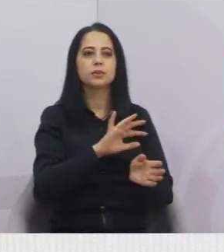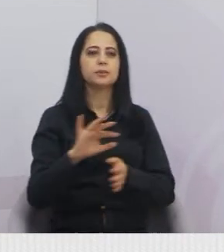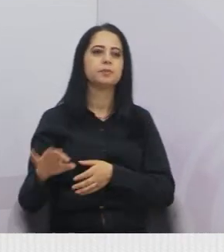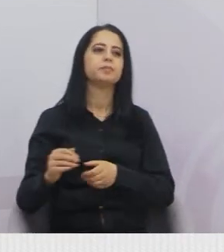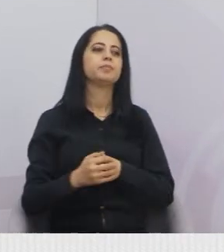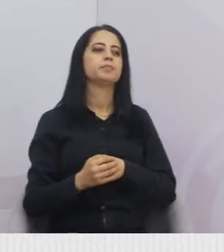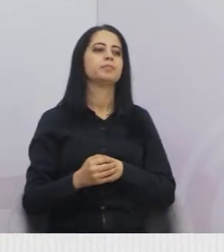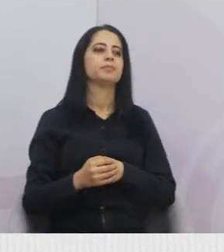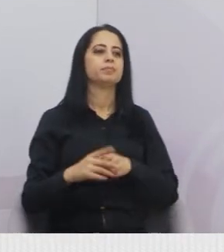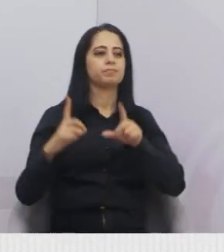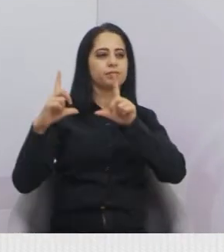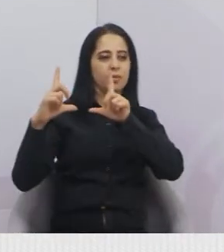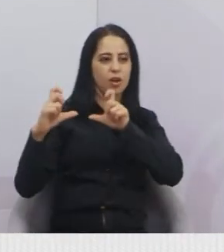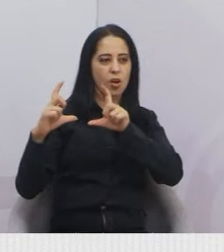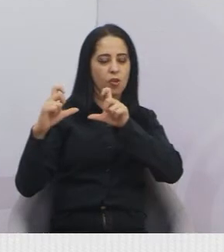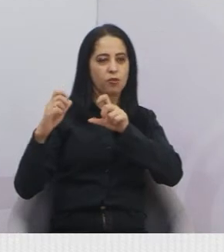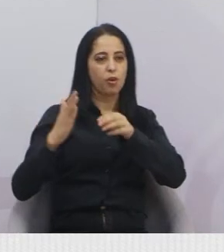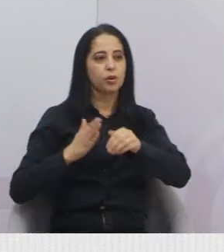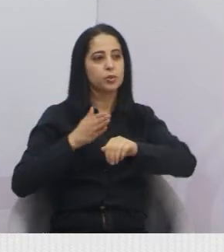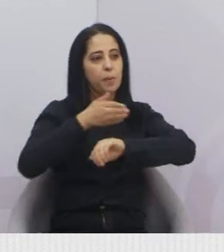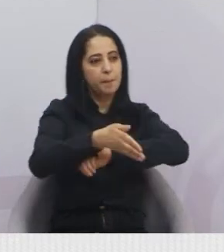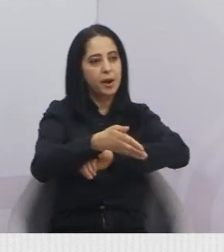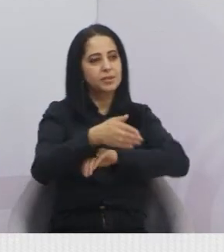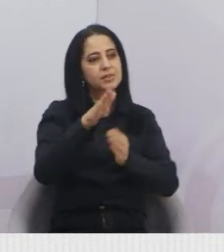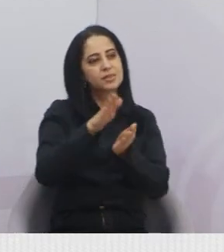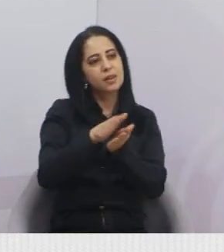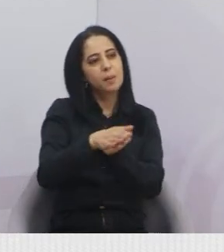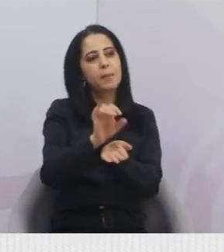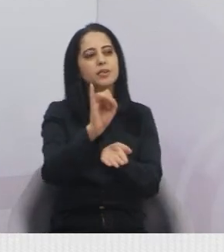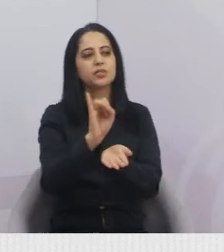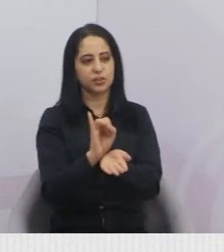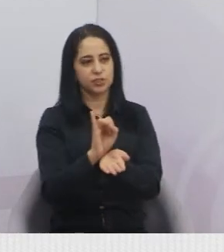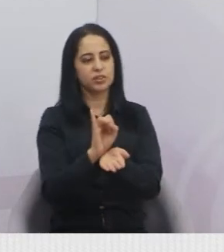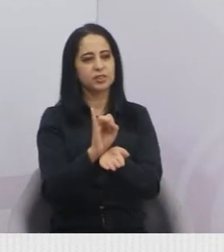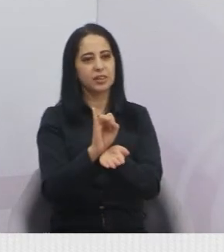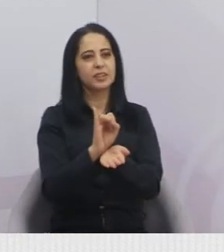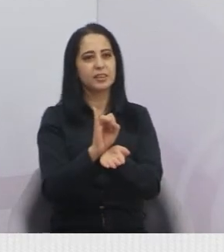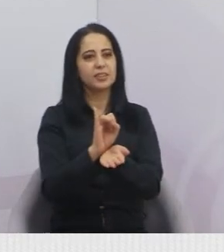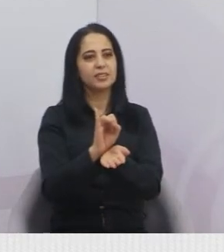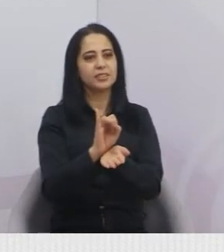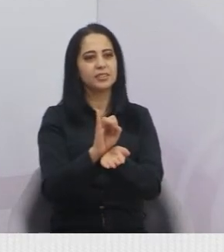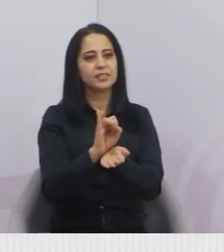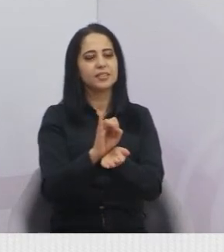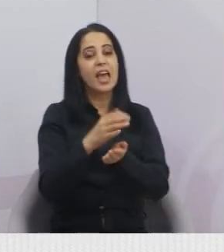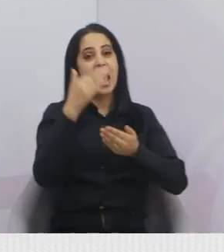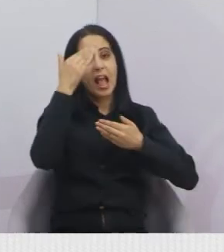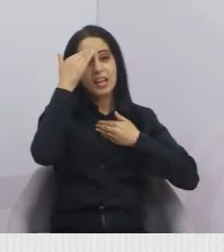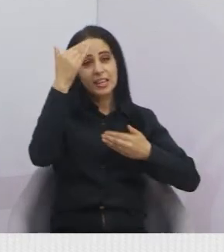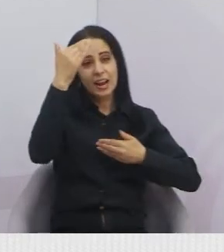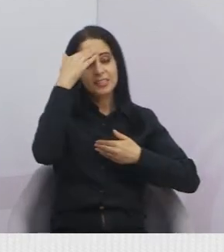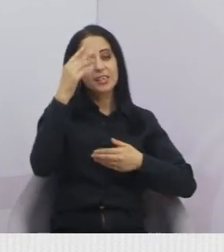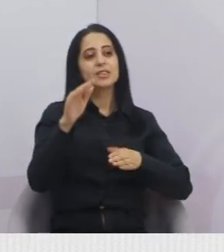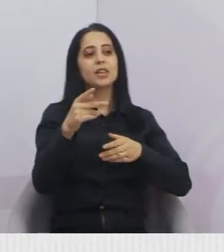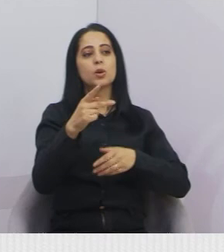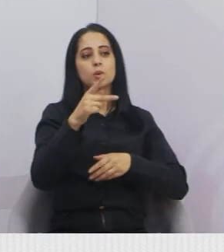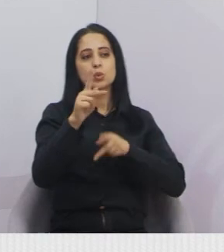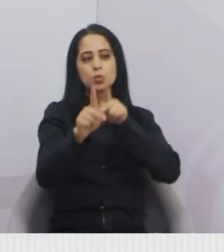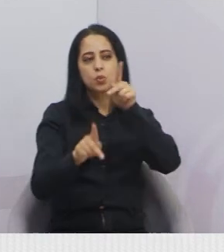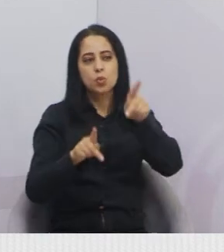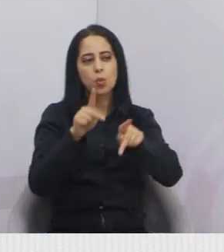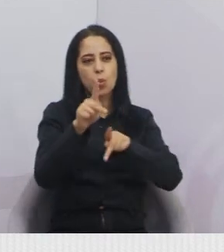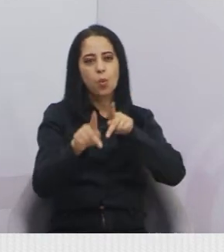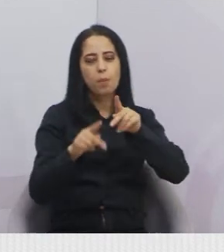Isso aí é alguns que eu fui, não fui em todos, mas aonde fui, graças a Deus, bem recebido. e